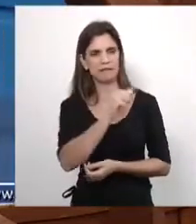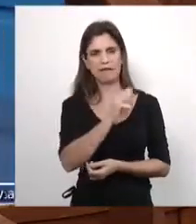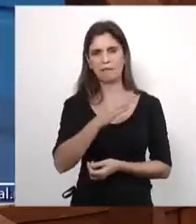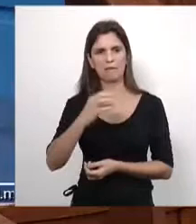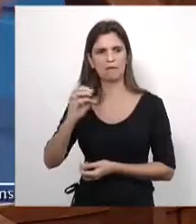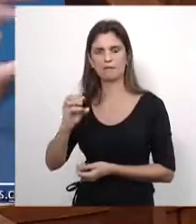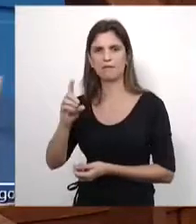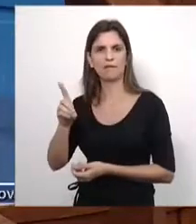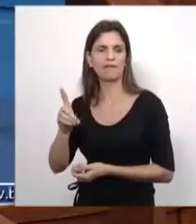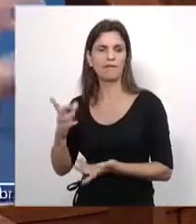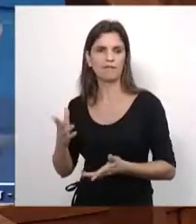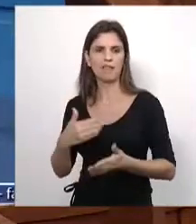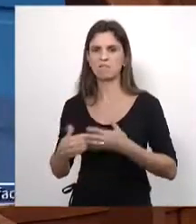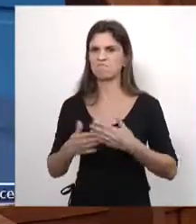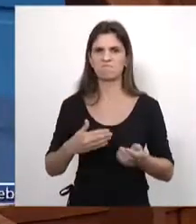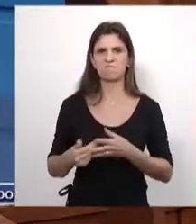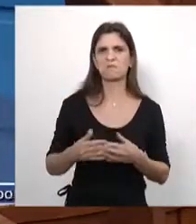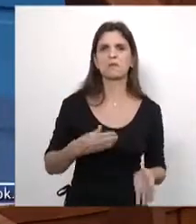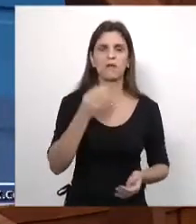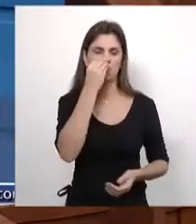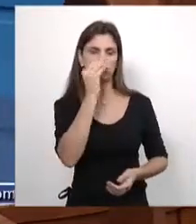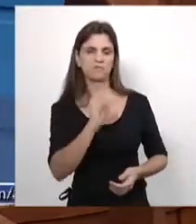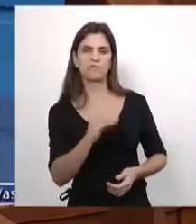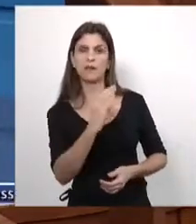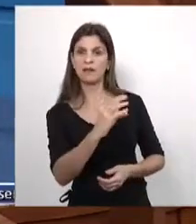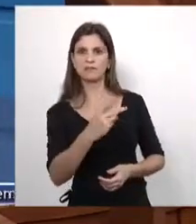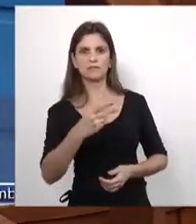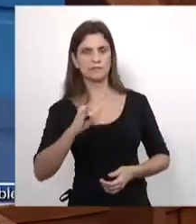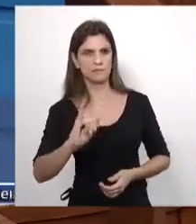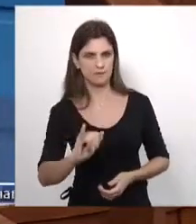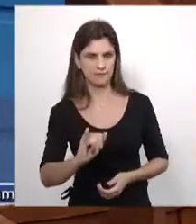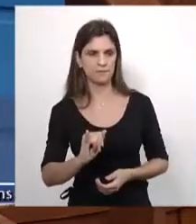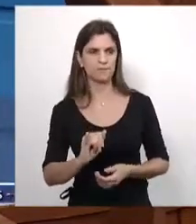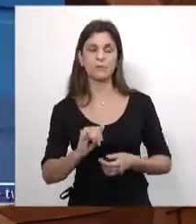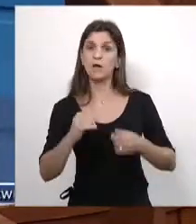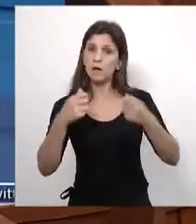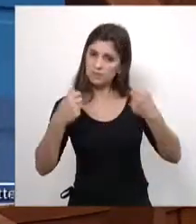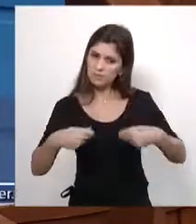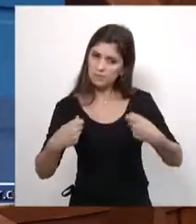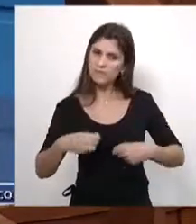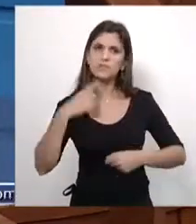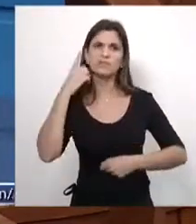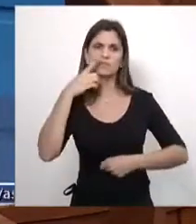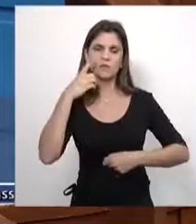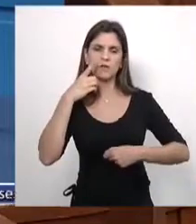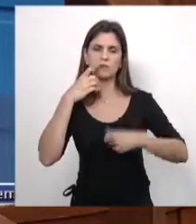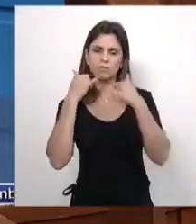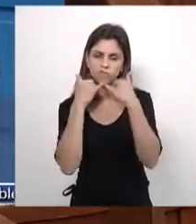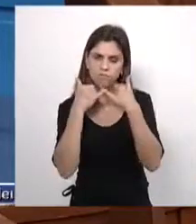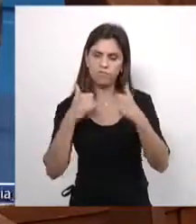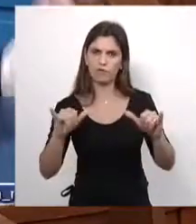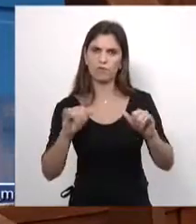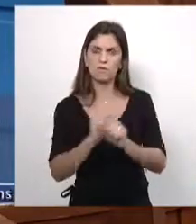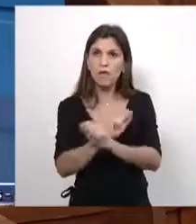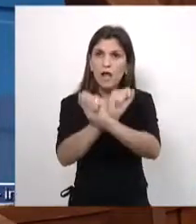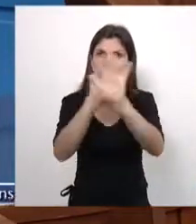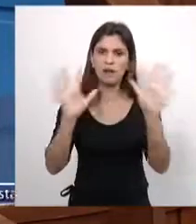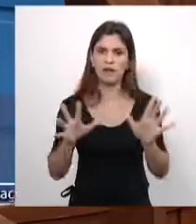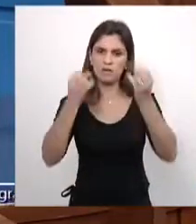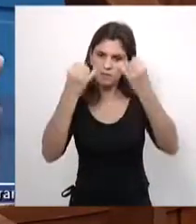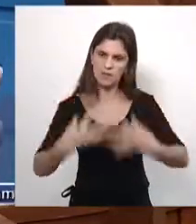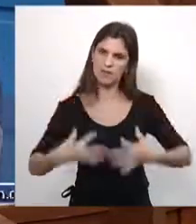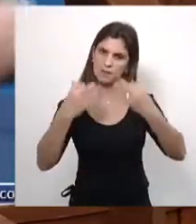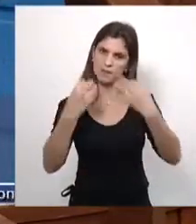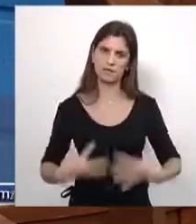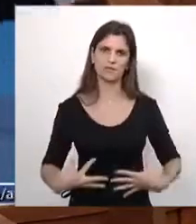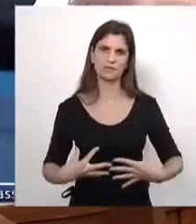D não quer assinar, não quer fazer, que é contra a população. O deputado tem que ser claro nesse objetivo. Não vim usar os meios subterfúgios